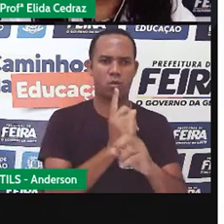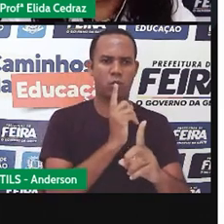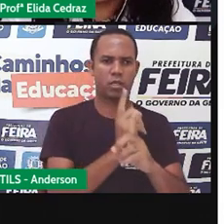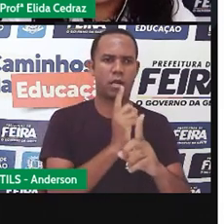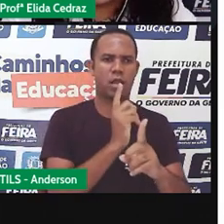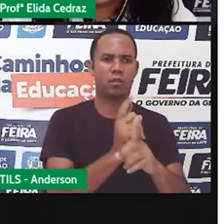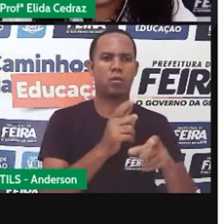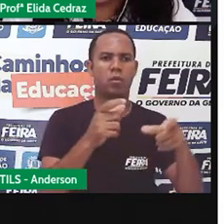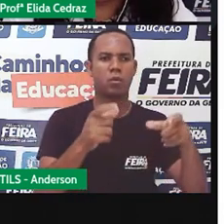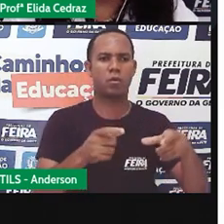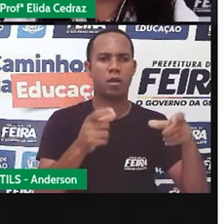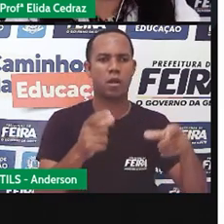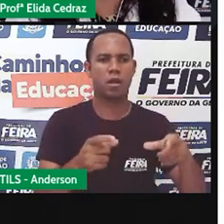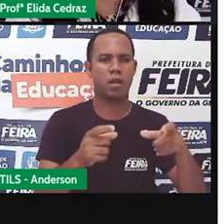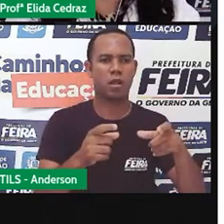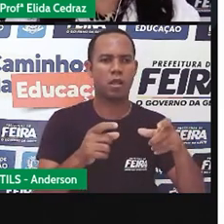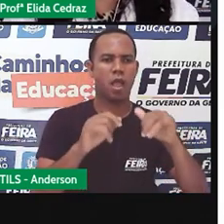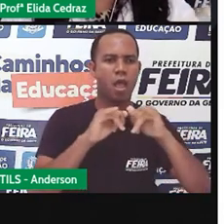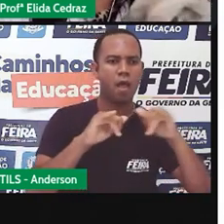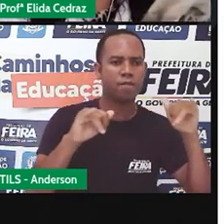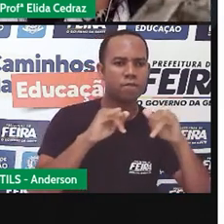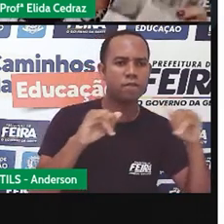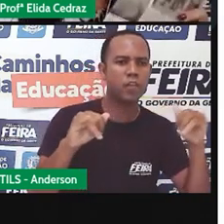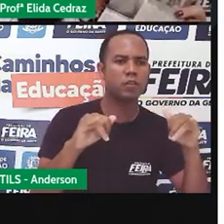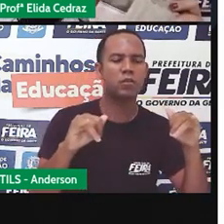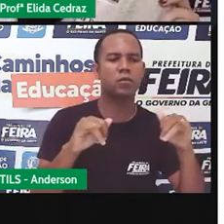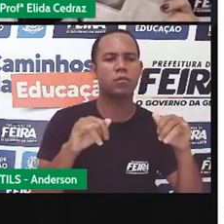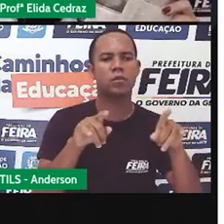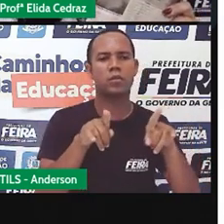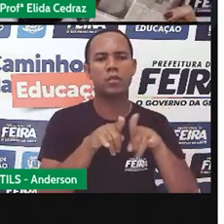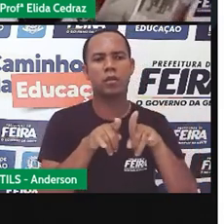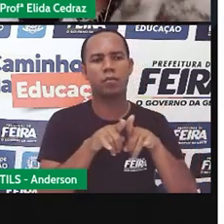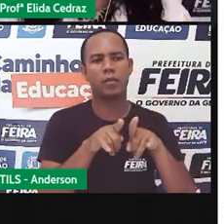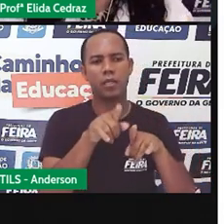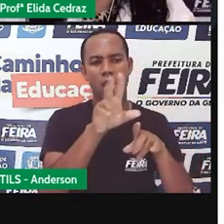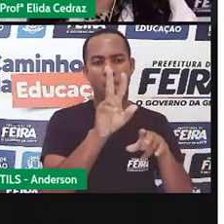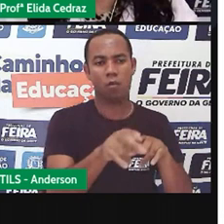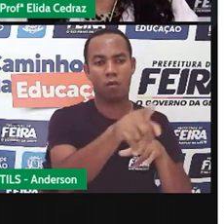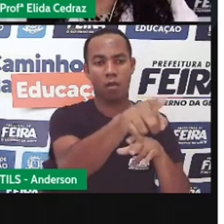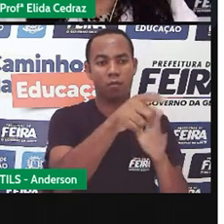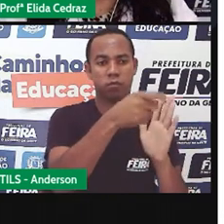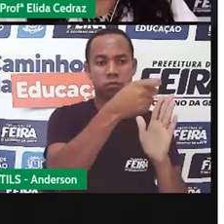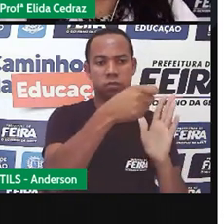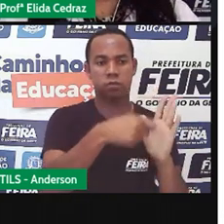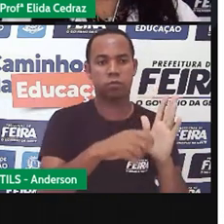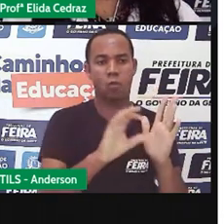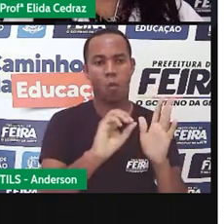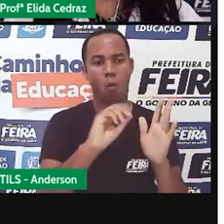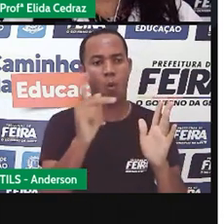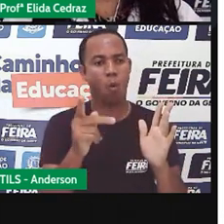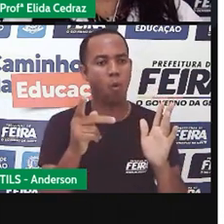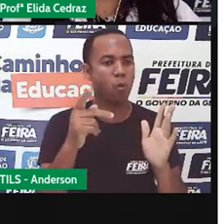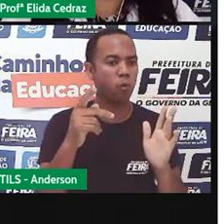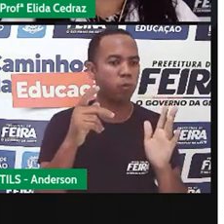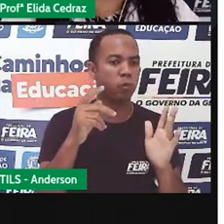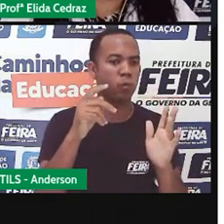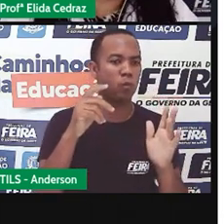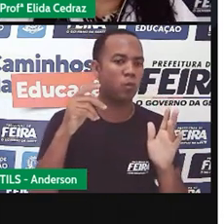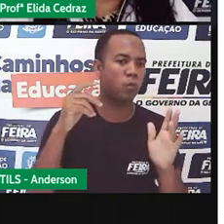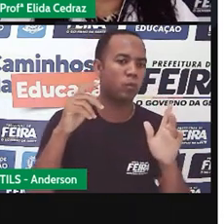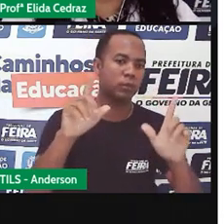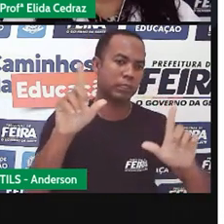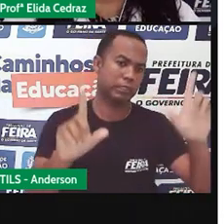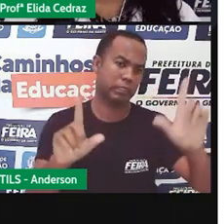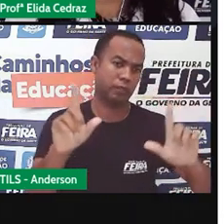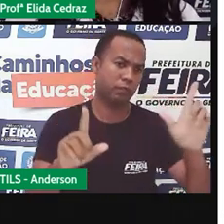meios de comunicação, seja escrito como o jornal ou audiovisual, como a